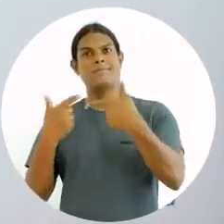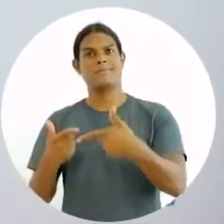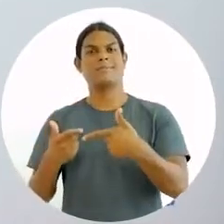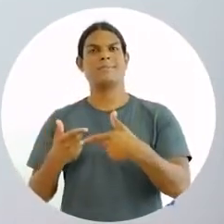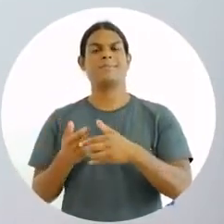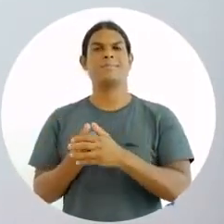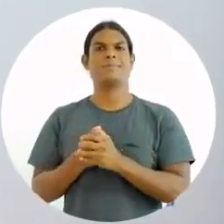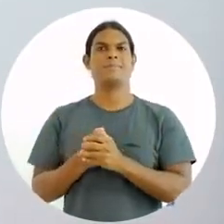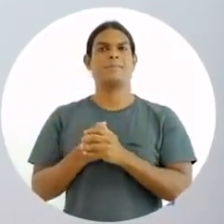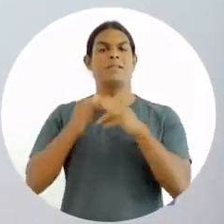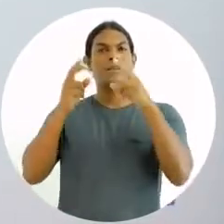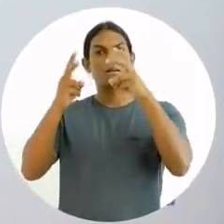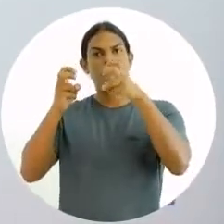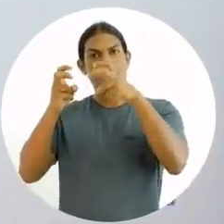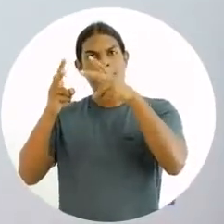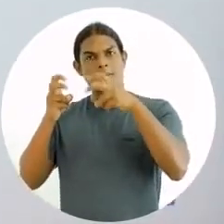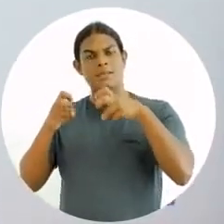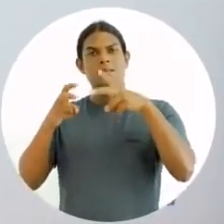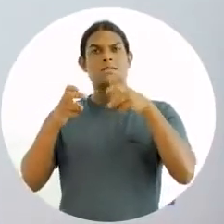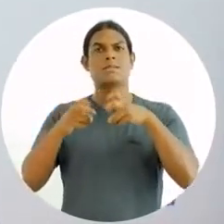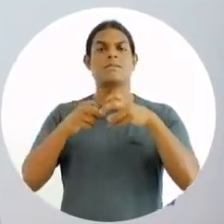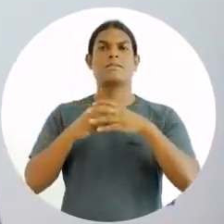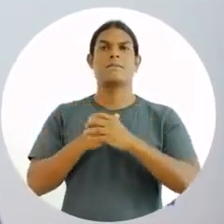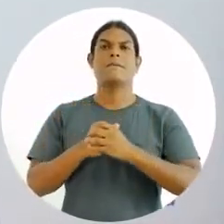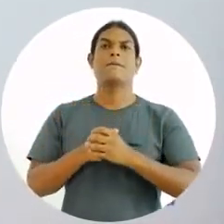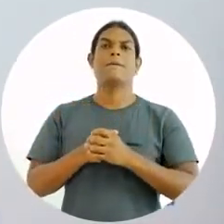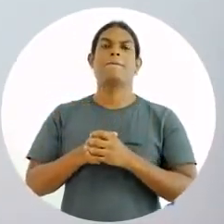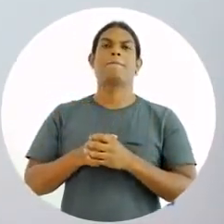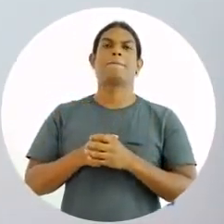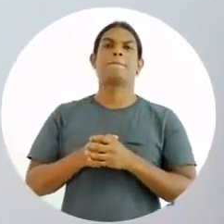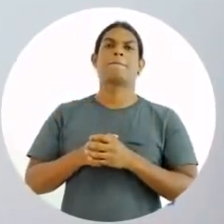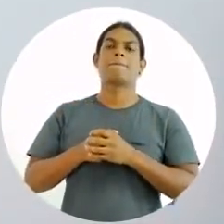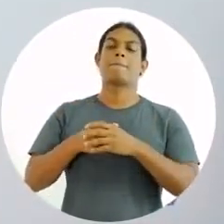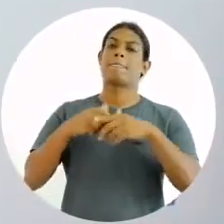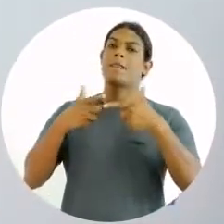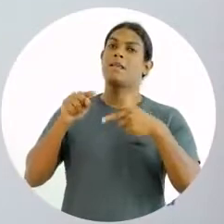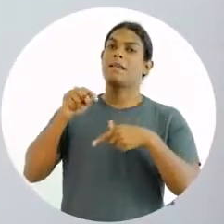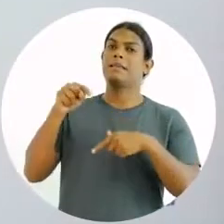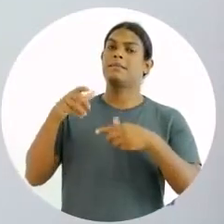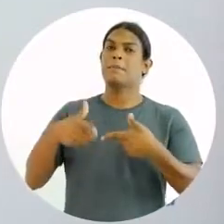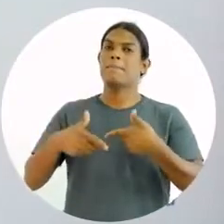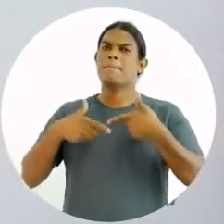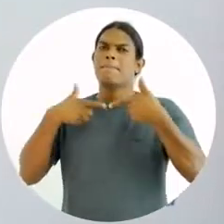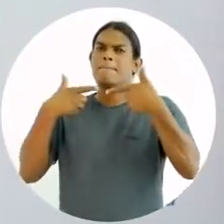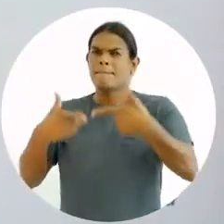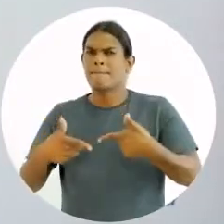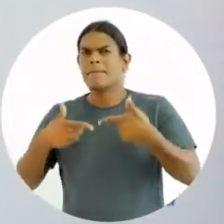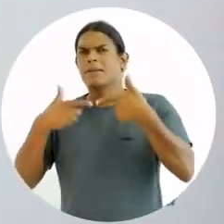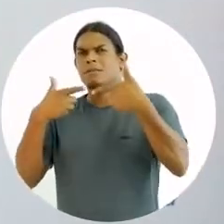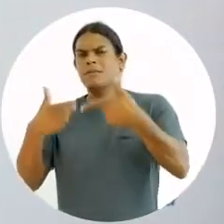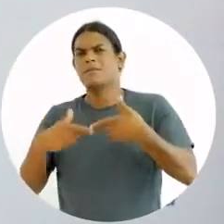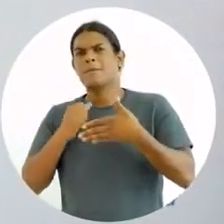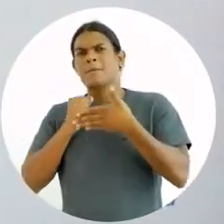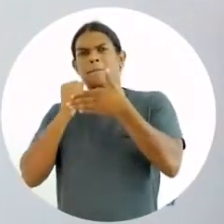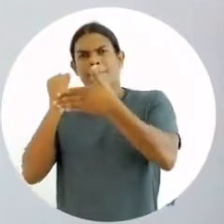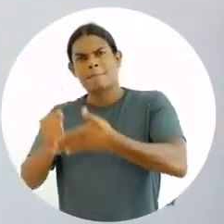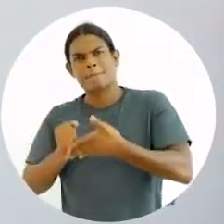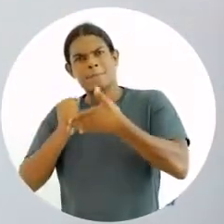Veja uma expressão que cada dia que passa é mais utilizado dentro das organizações.